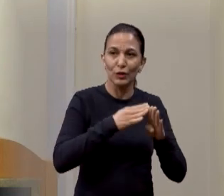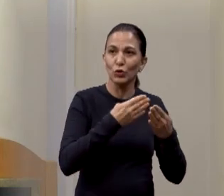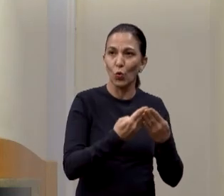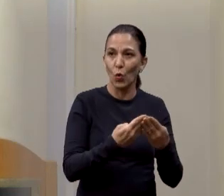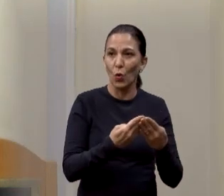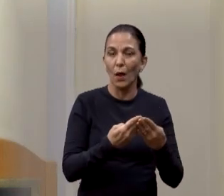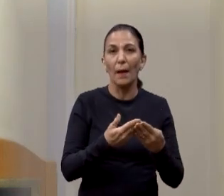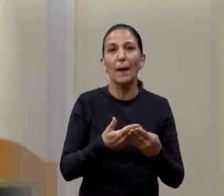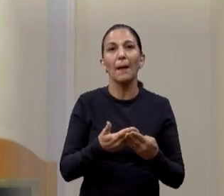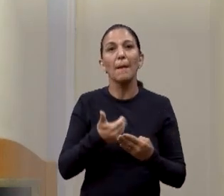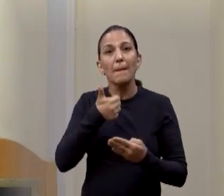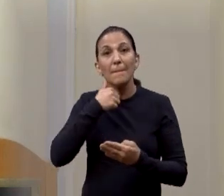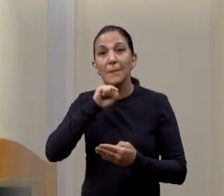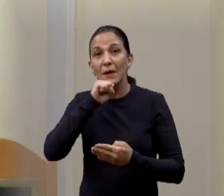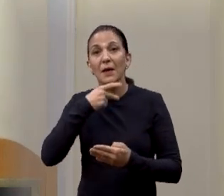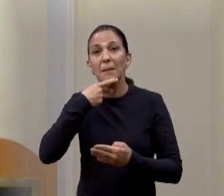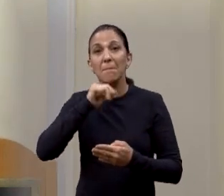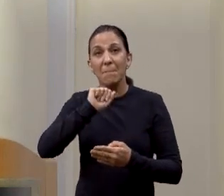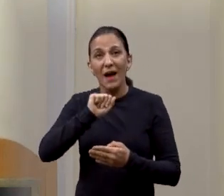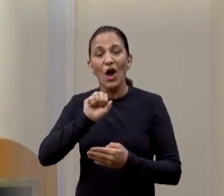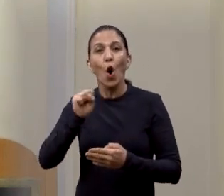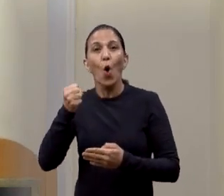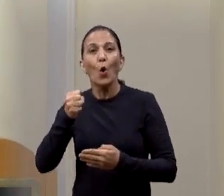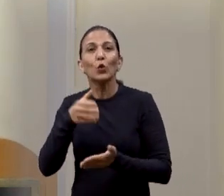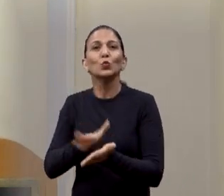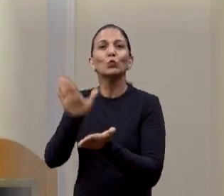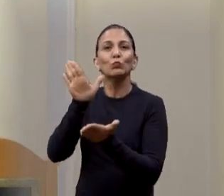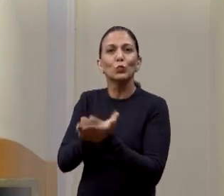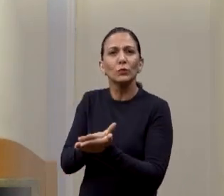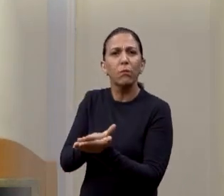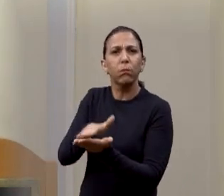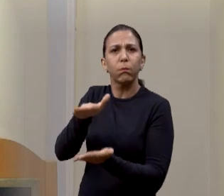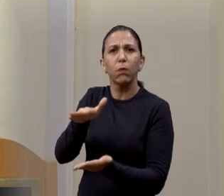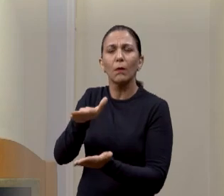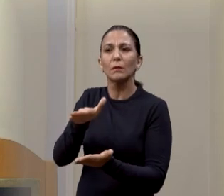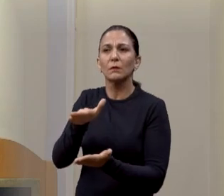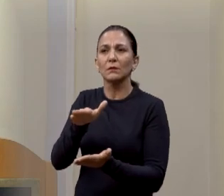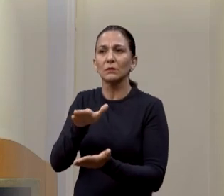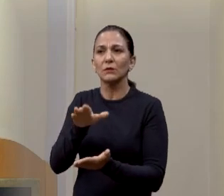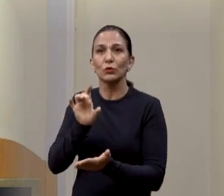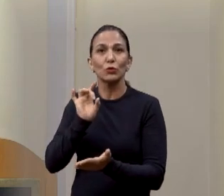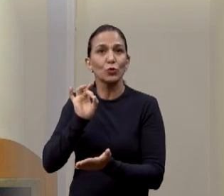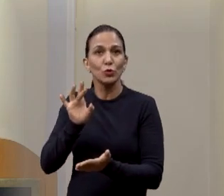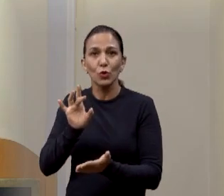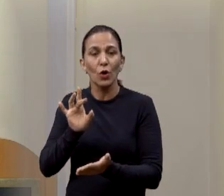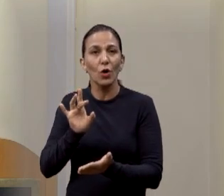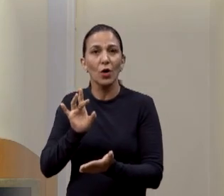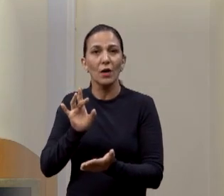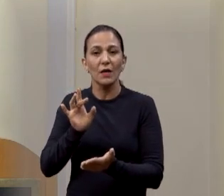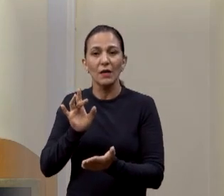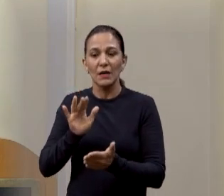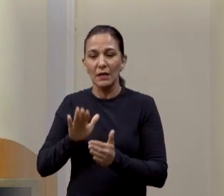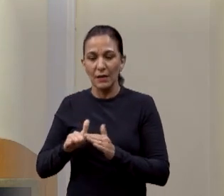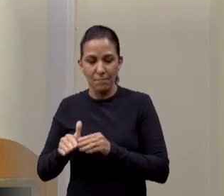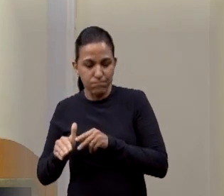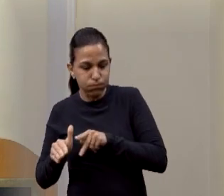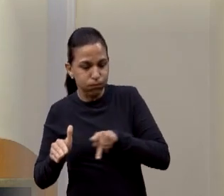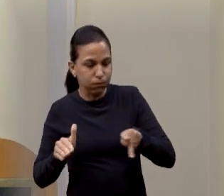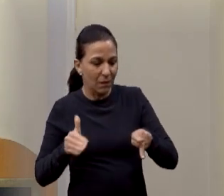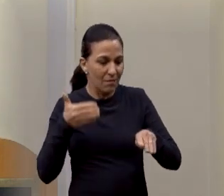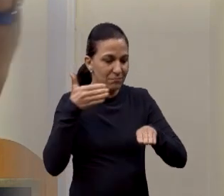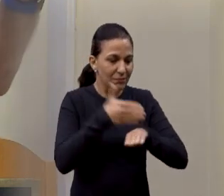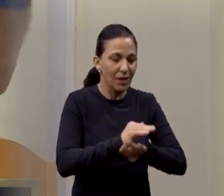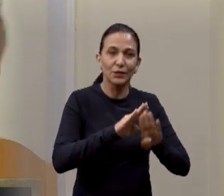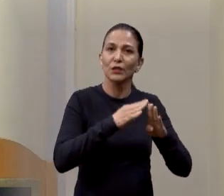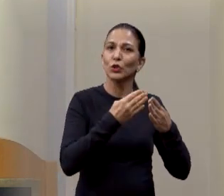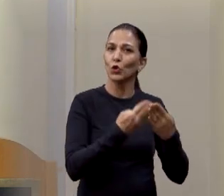que tomou oito multas, oito multas. Ele está parando para deixar a criança só. Está difícil, precisa